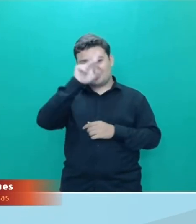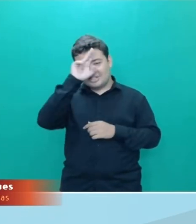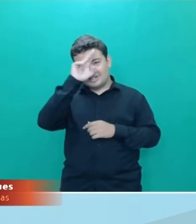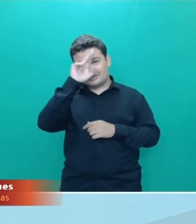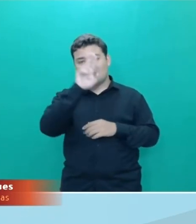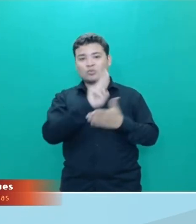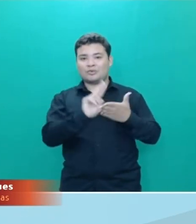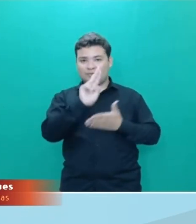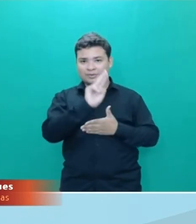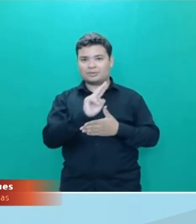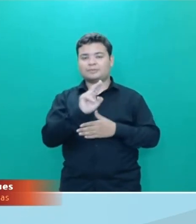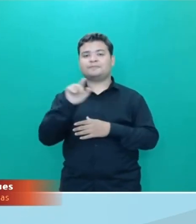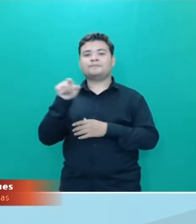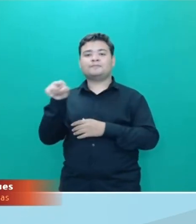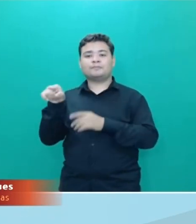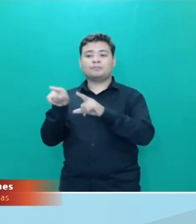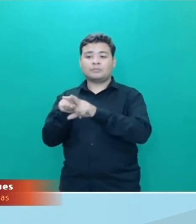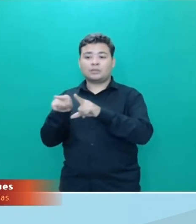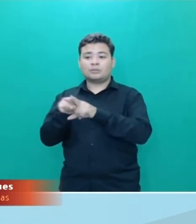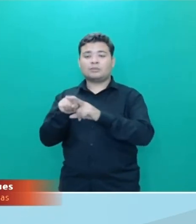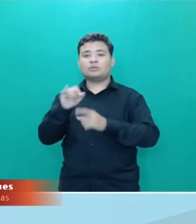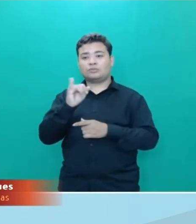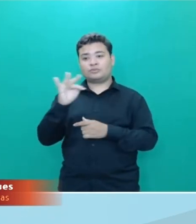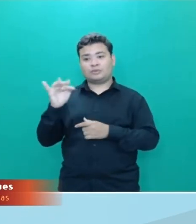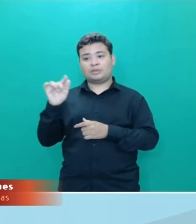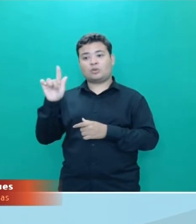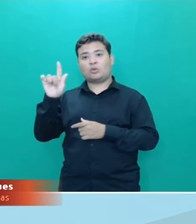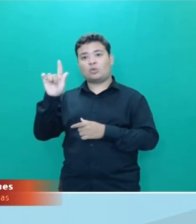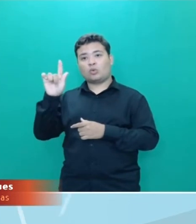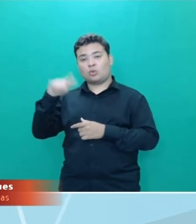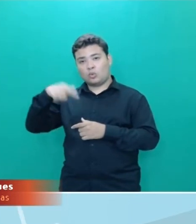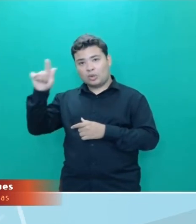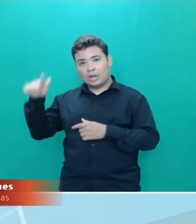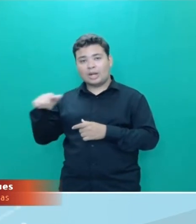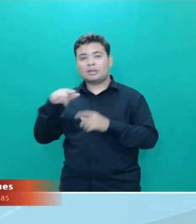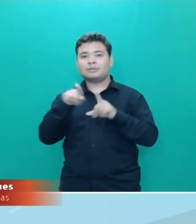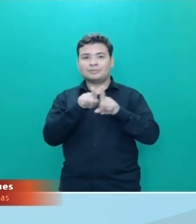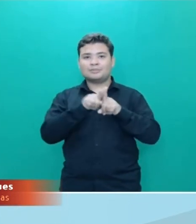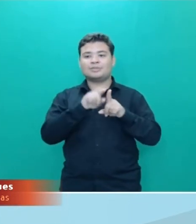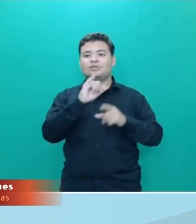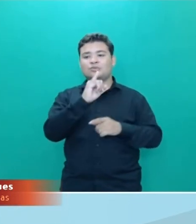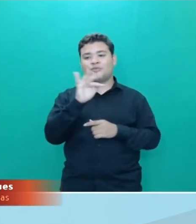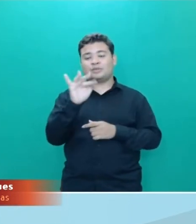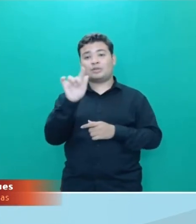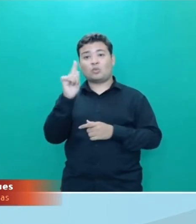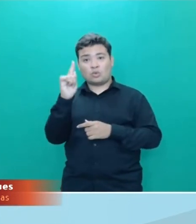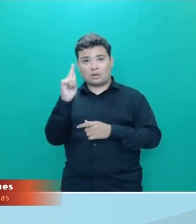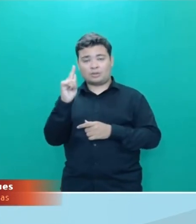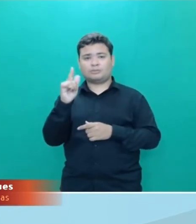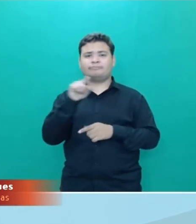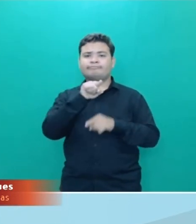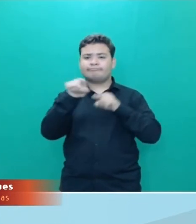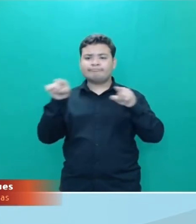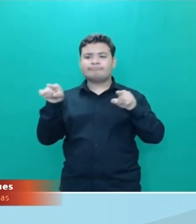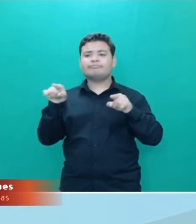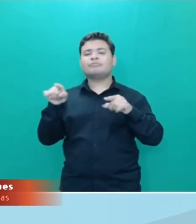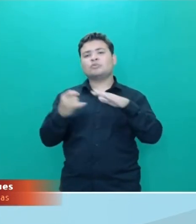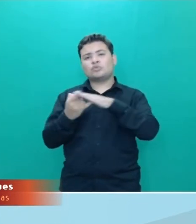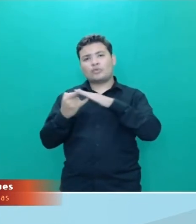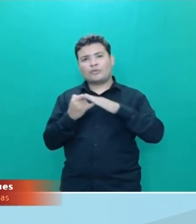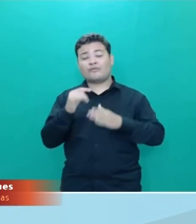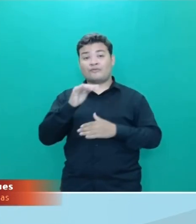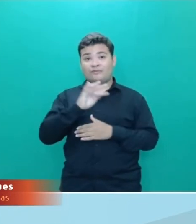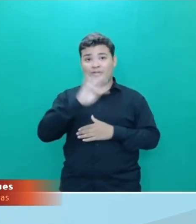Goiás e ao Instituto Federal Goiano, essas instituições federais públicas aqui do estado estado de